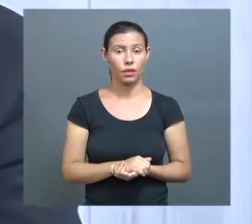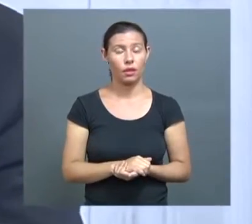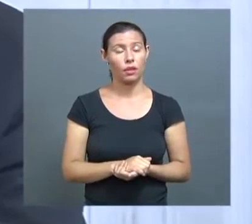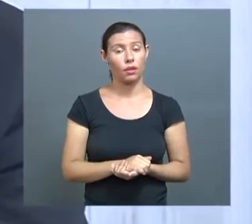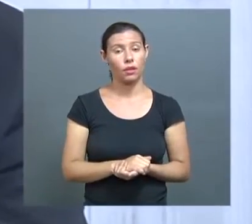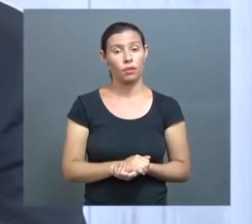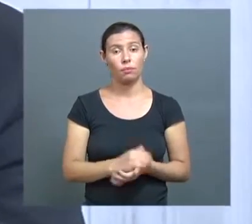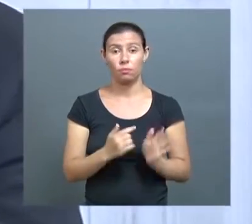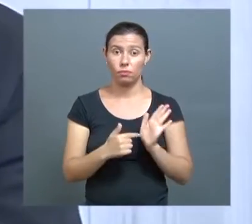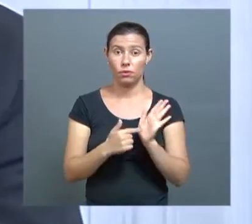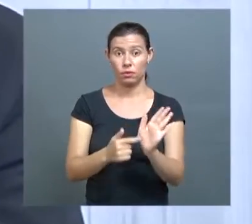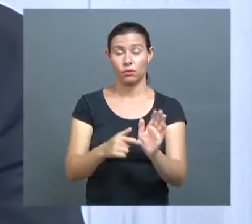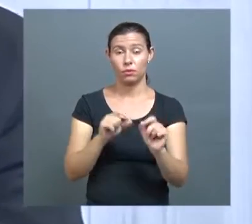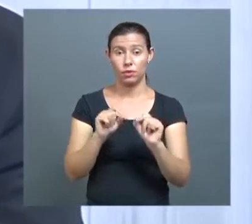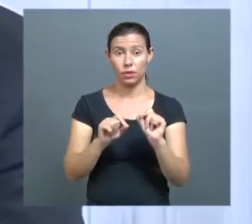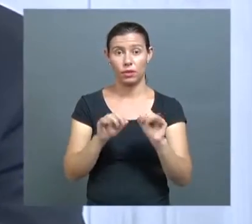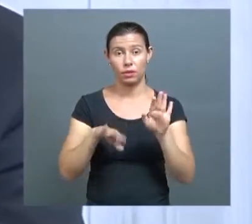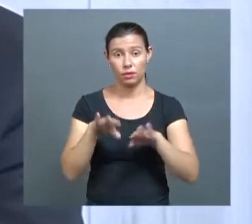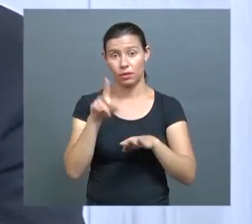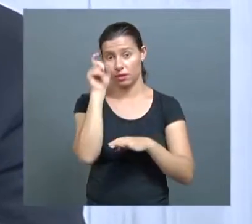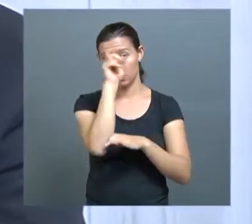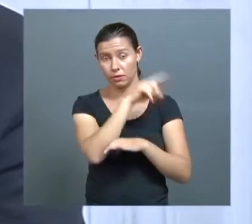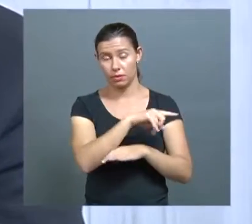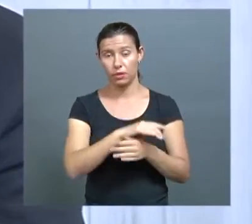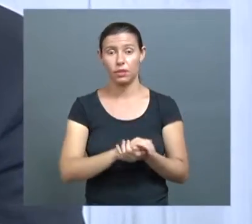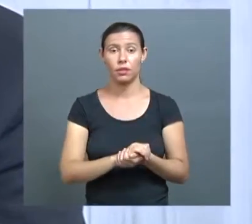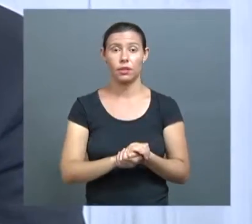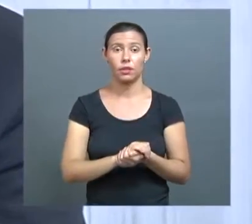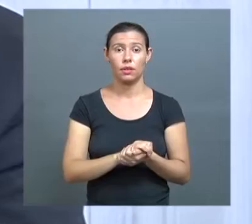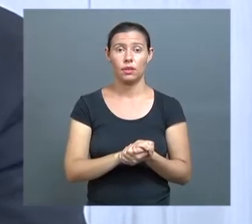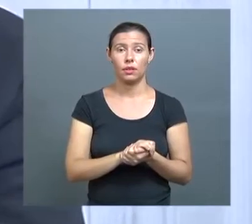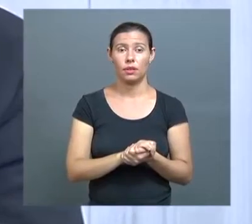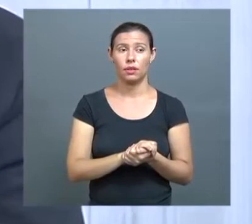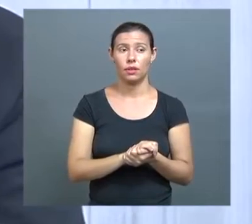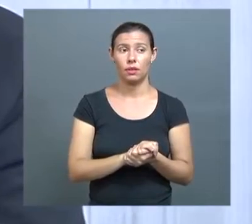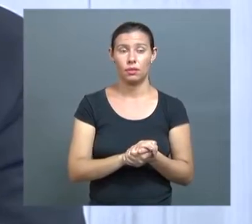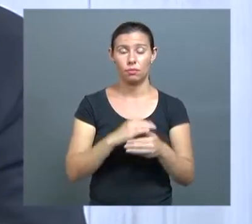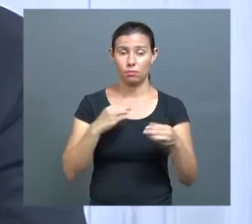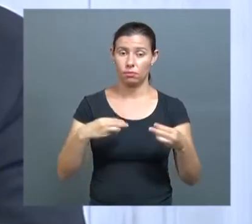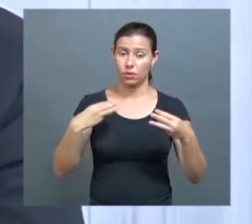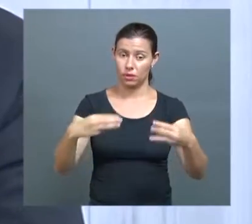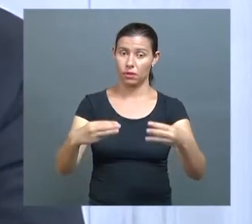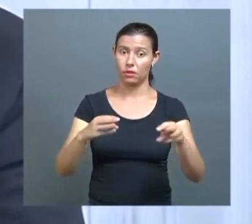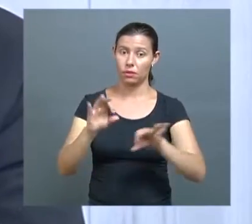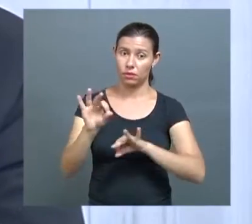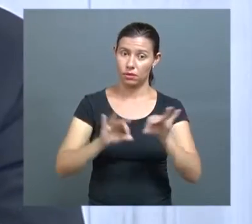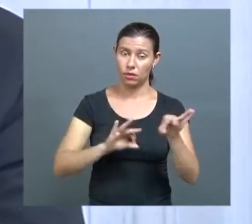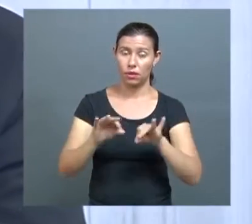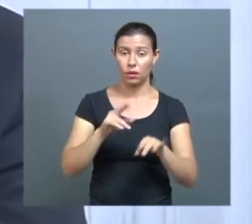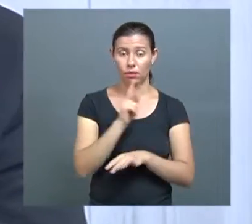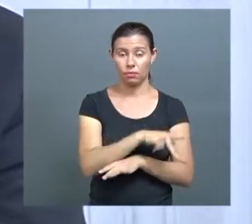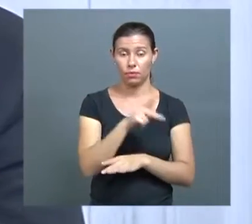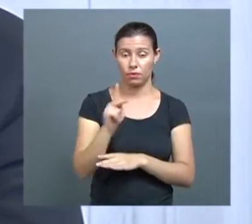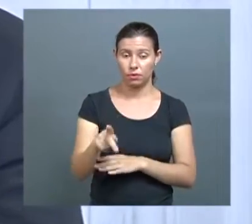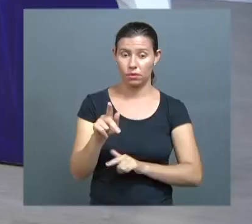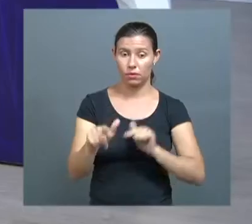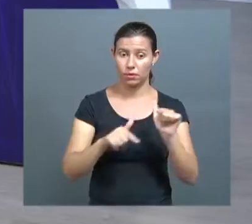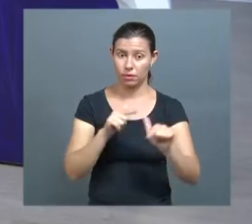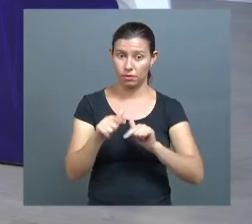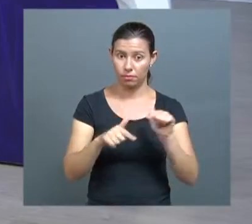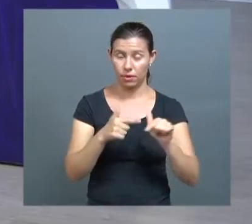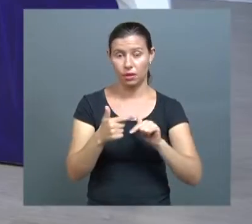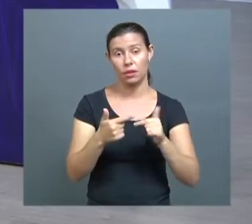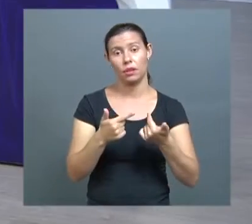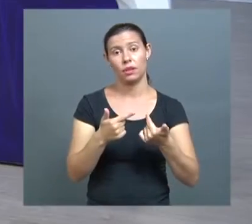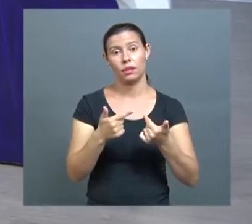Que há uma dificuldade, que pelo entendimento do Ministério do Planejamento, professor em dedicação exclusiva, já recebe